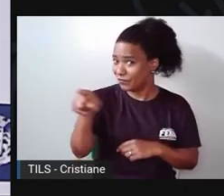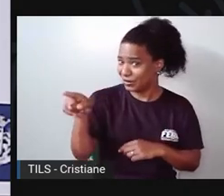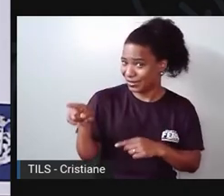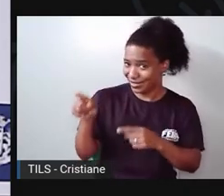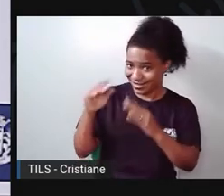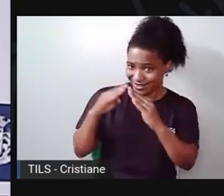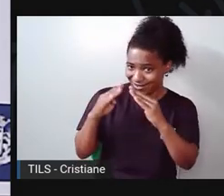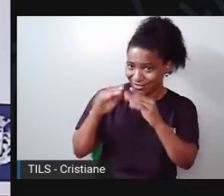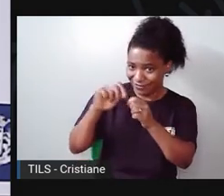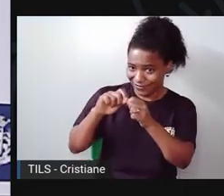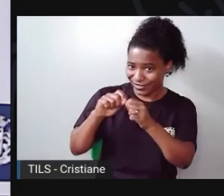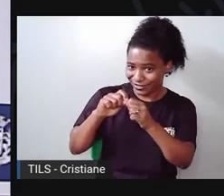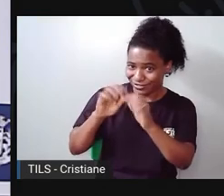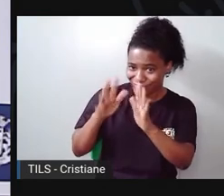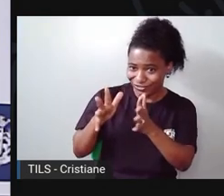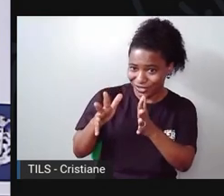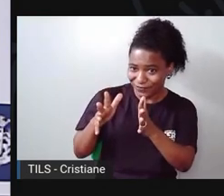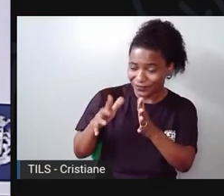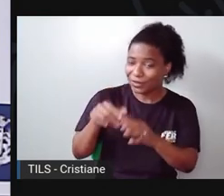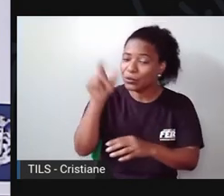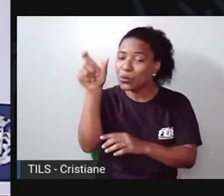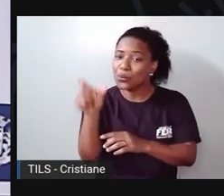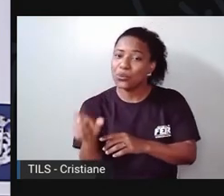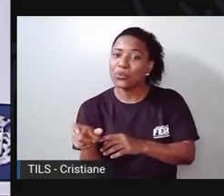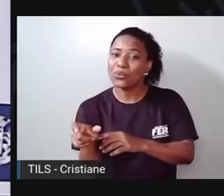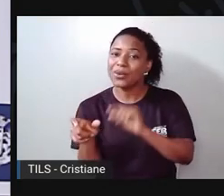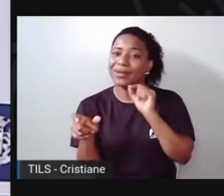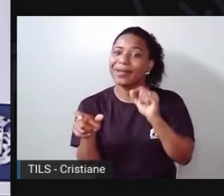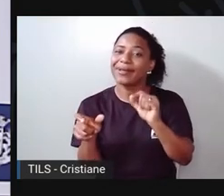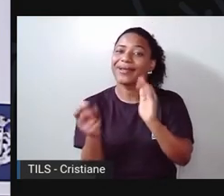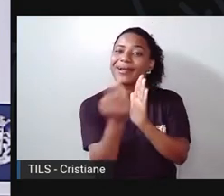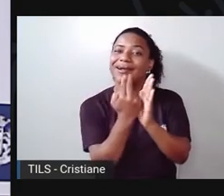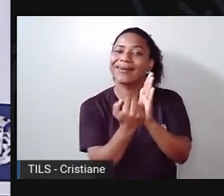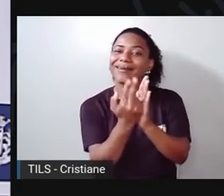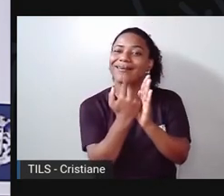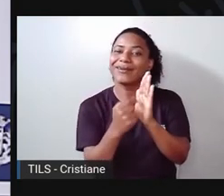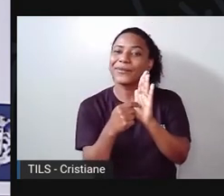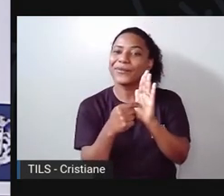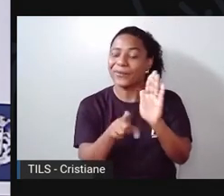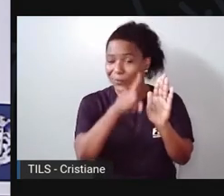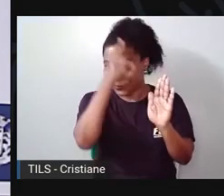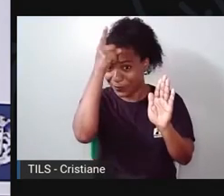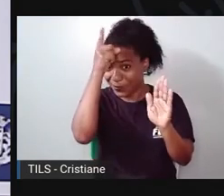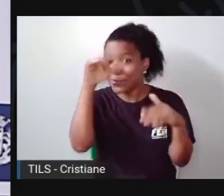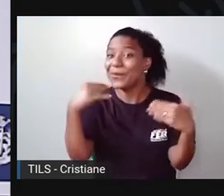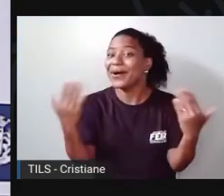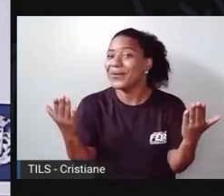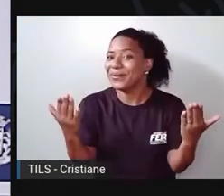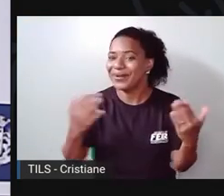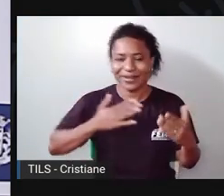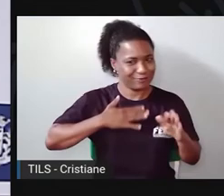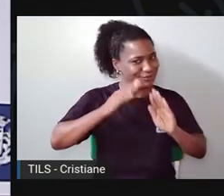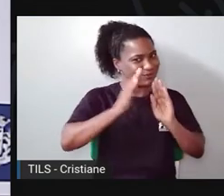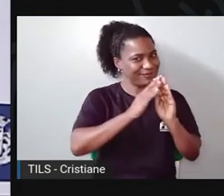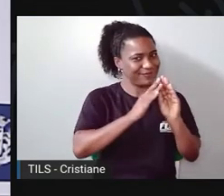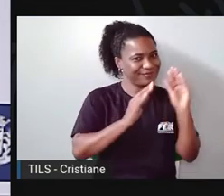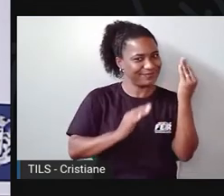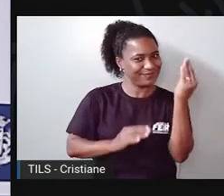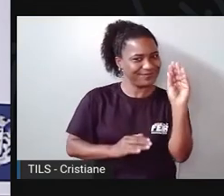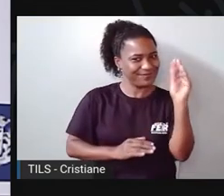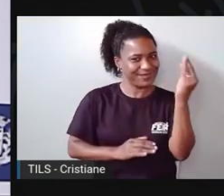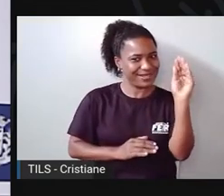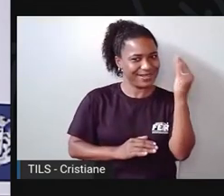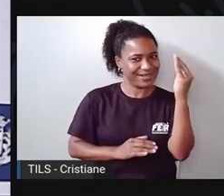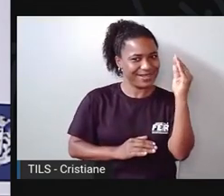vocês? Qual personagem que vocês vão criar, hein? Eu já criei o meu. Agora é a sua vez.